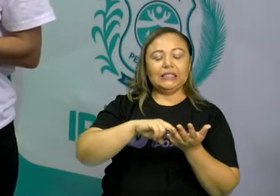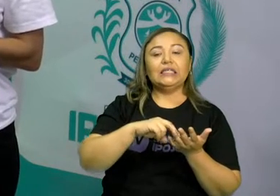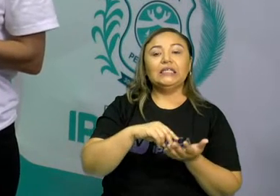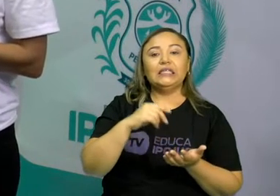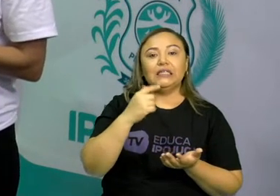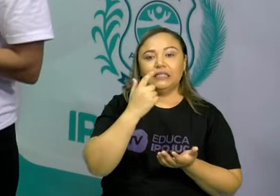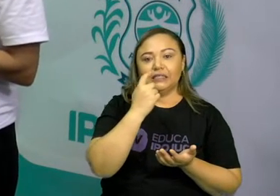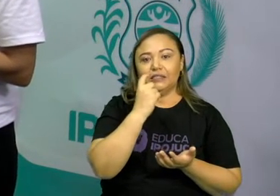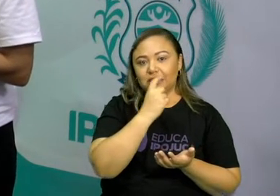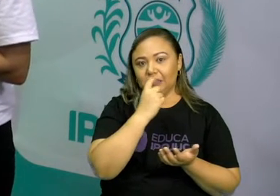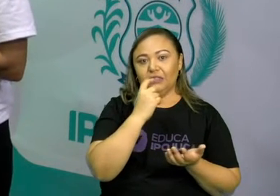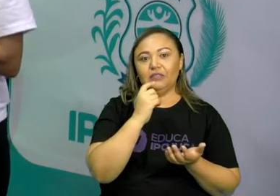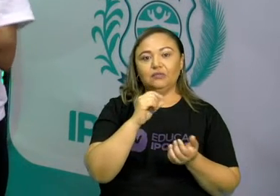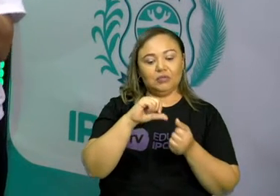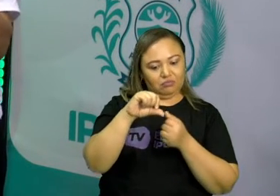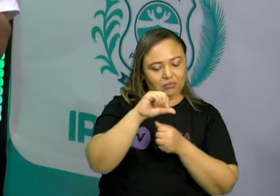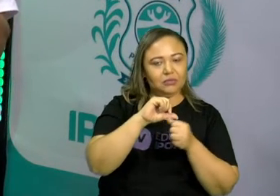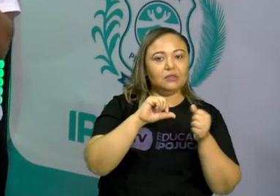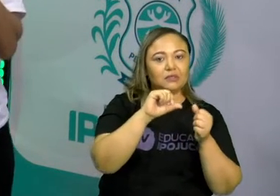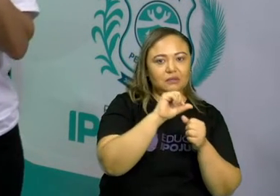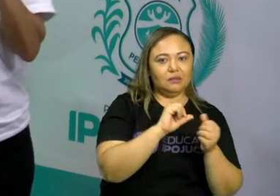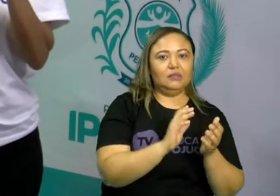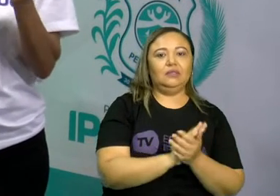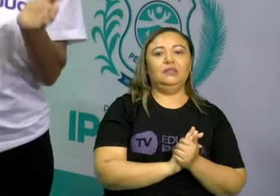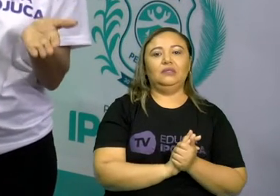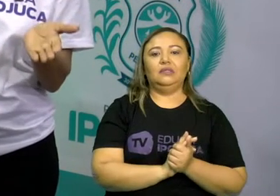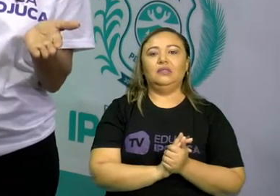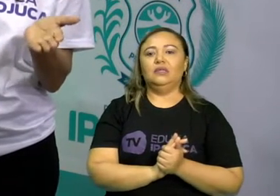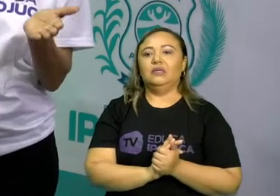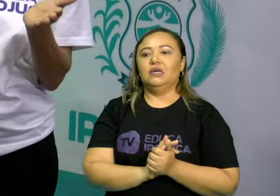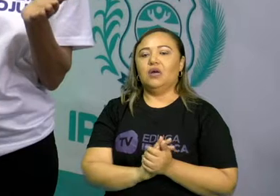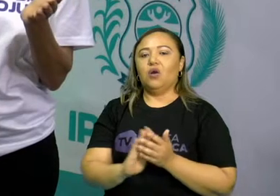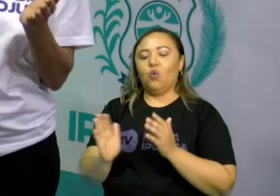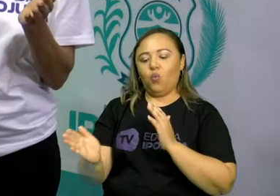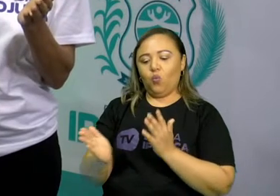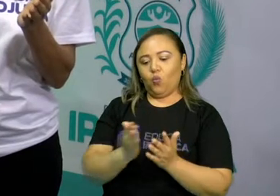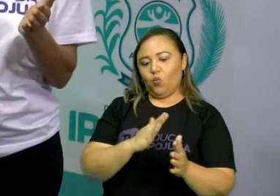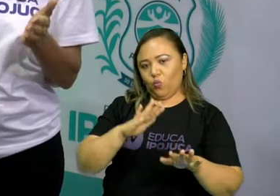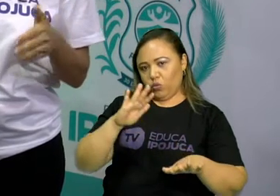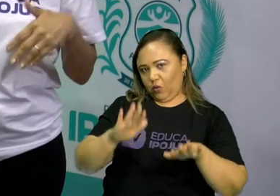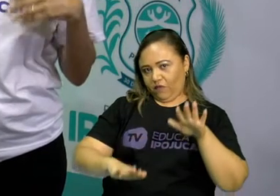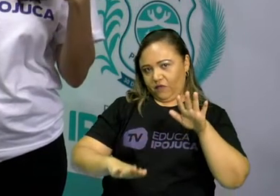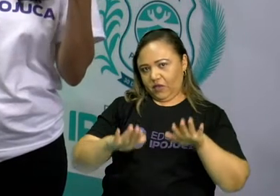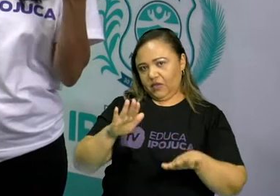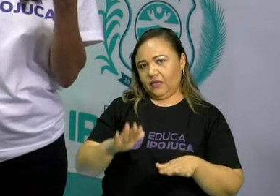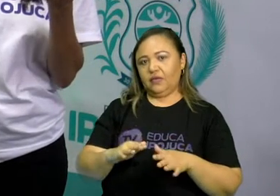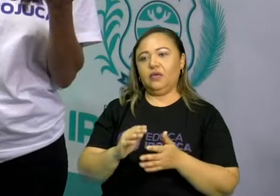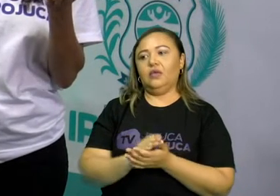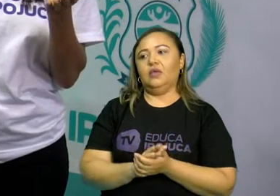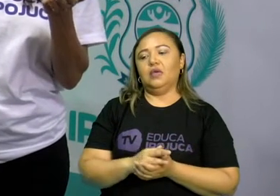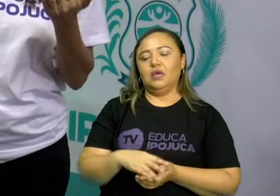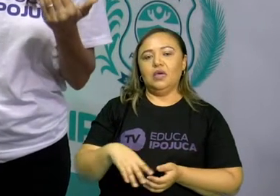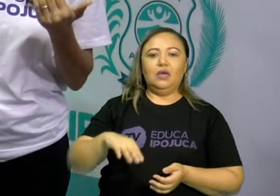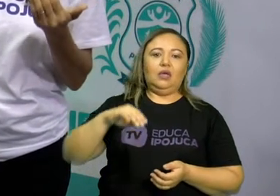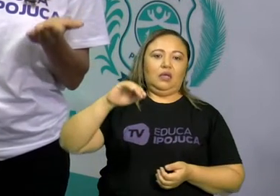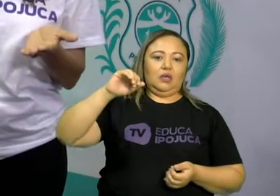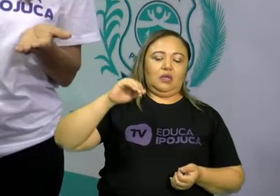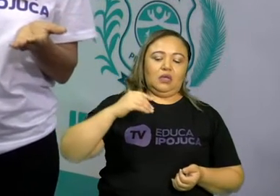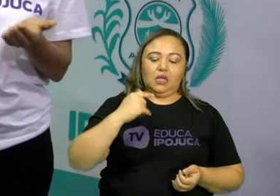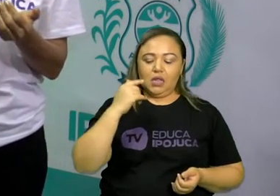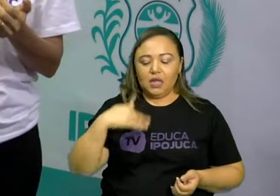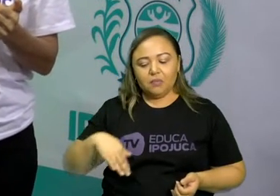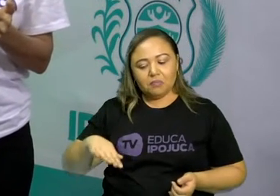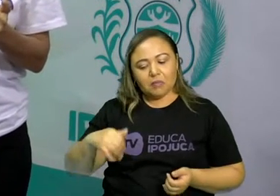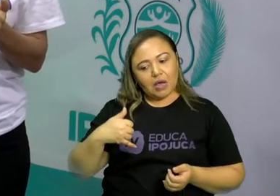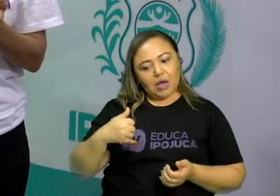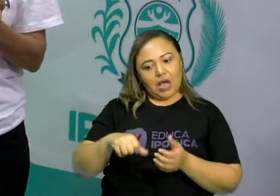né? Mas vocês precisam, porque varia de criança pra criança. Tem criança que nasce os dentes tão mais cedo, nasce na